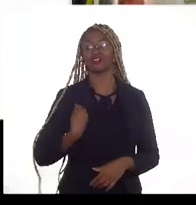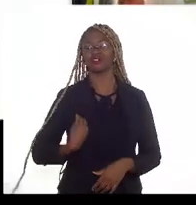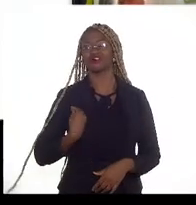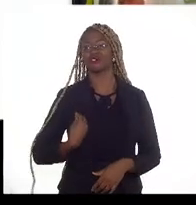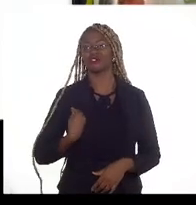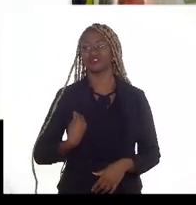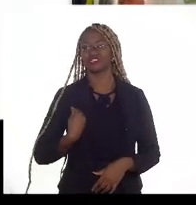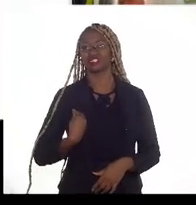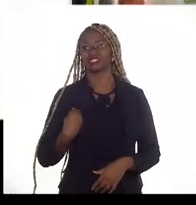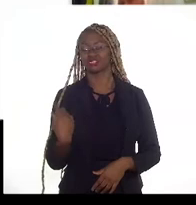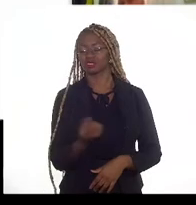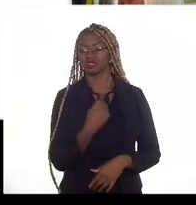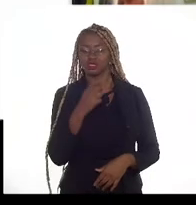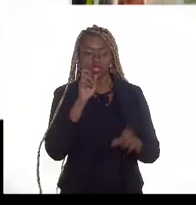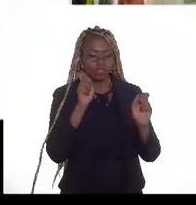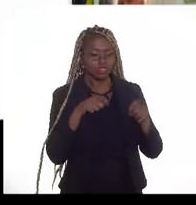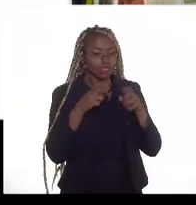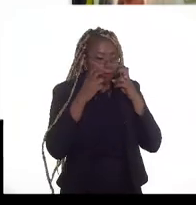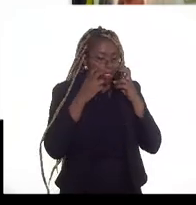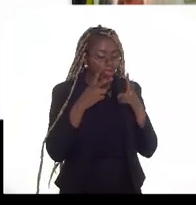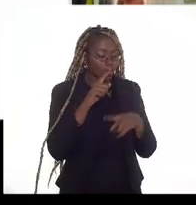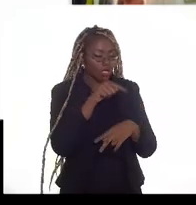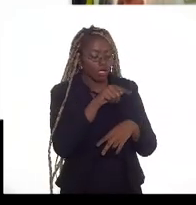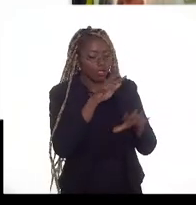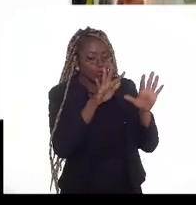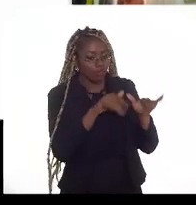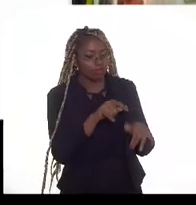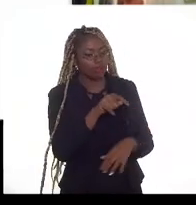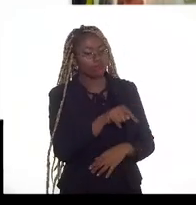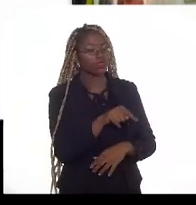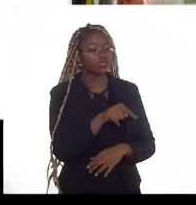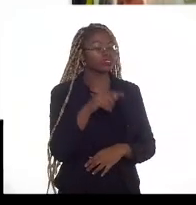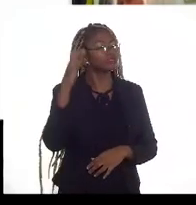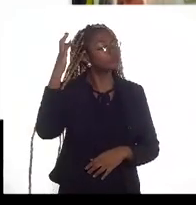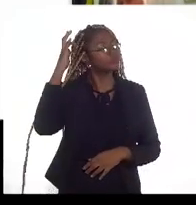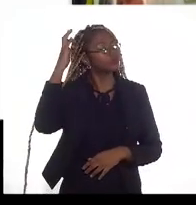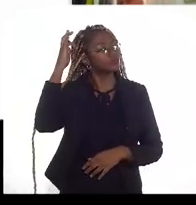A gente já pode olhar aqui no finalzinho e aí nesse campo específico